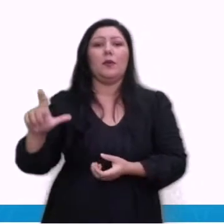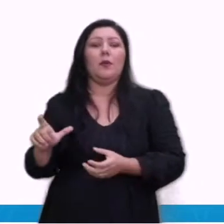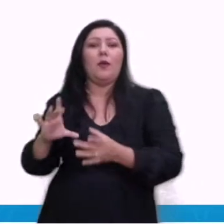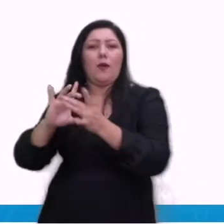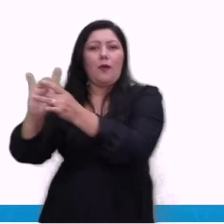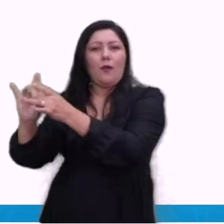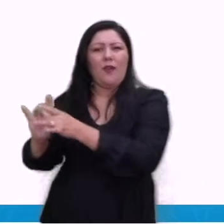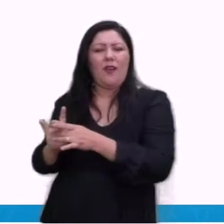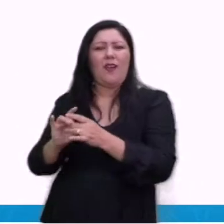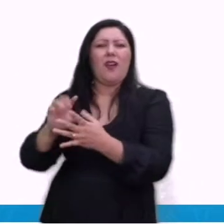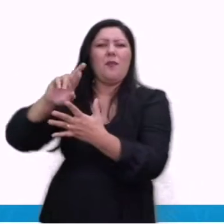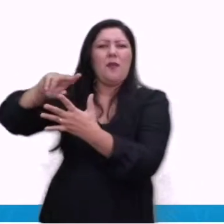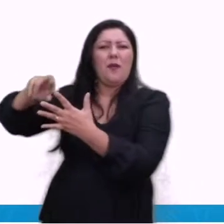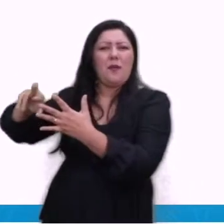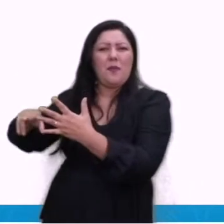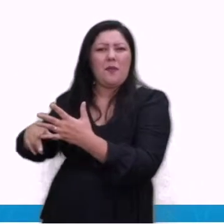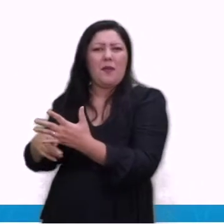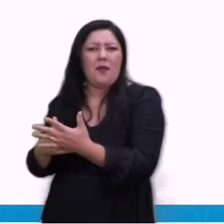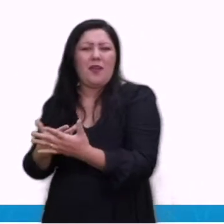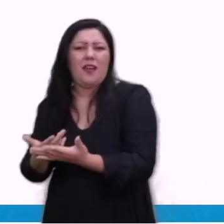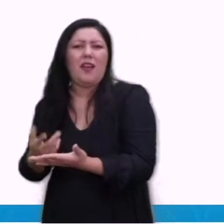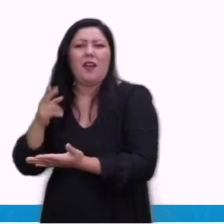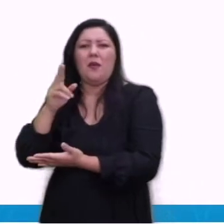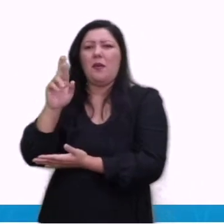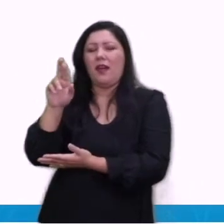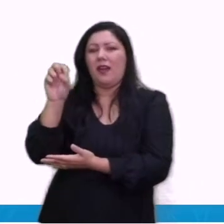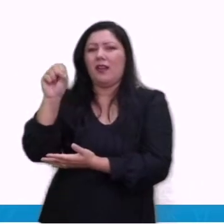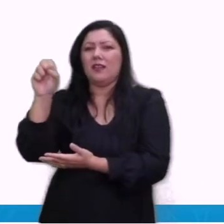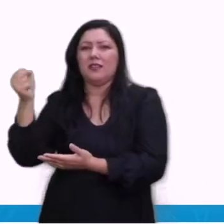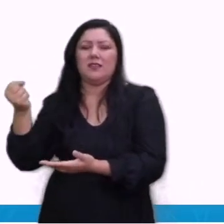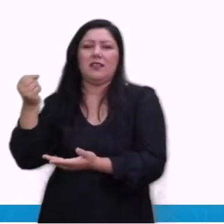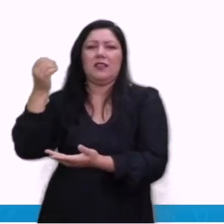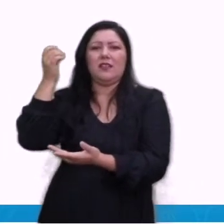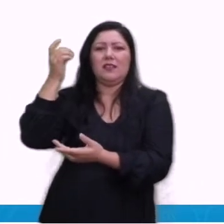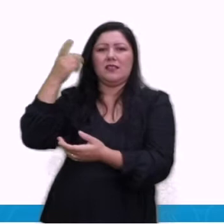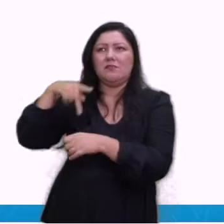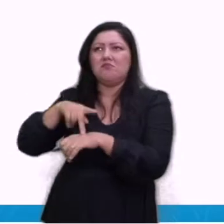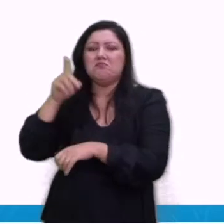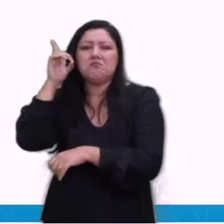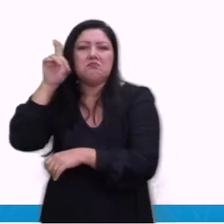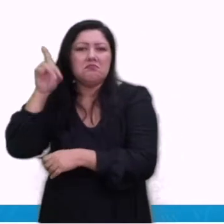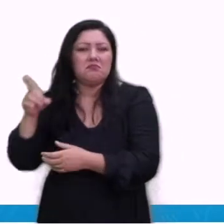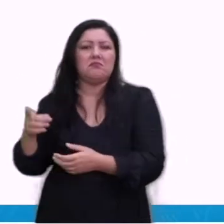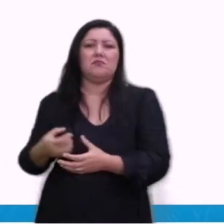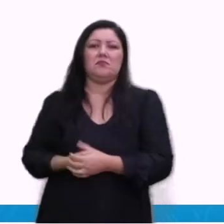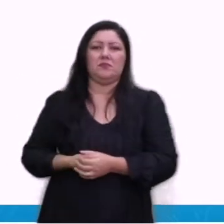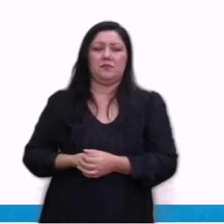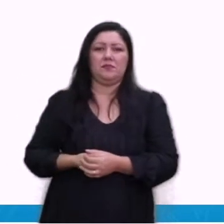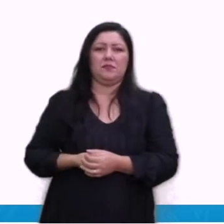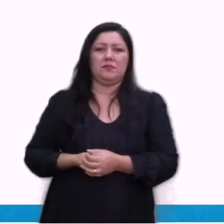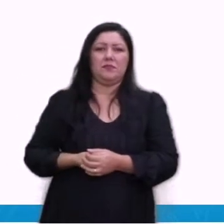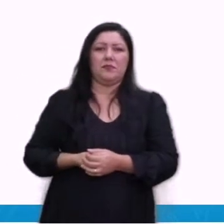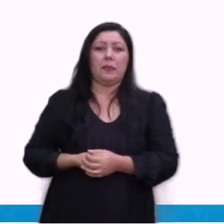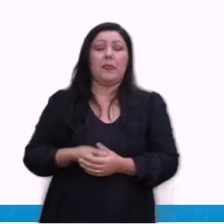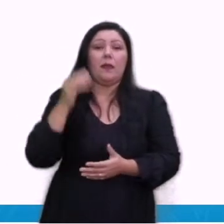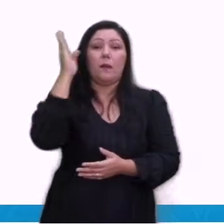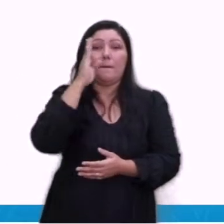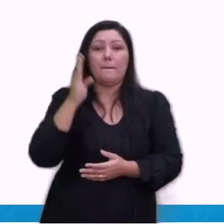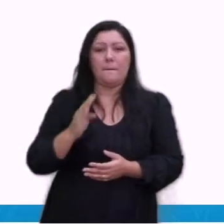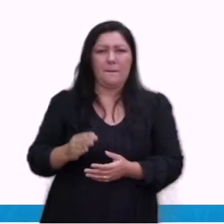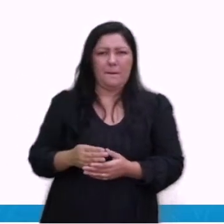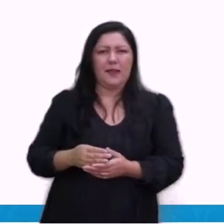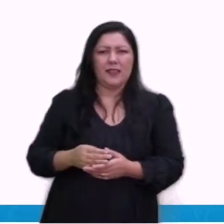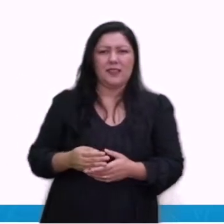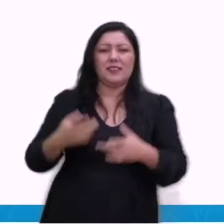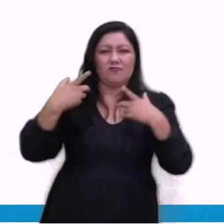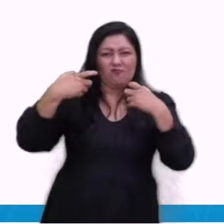-Bretanha, União Soviética e Estados Unidos. O Brasil declarou guerra ao eixo em